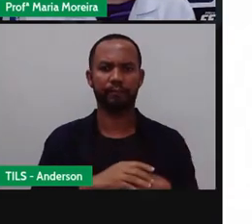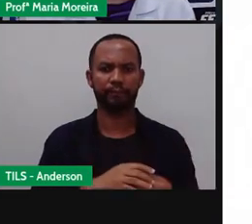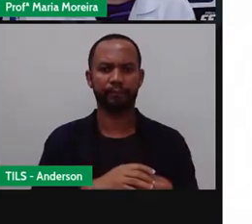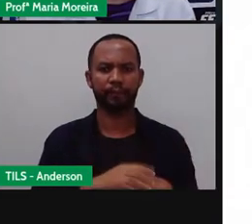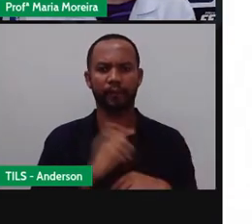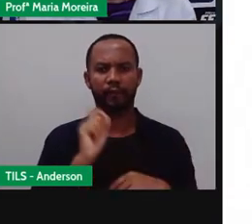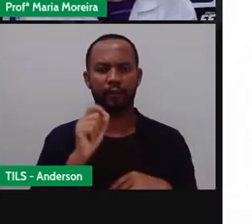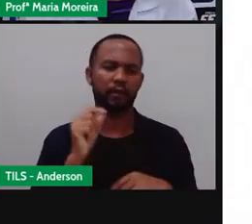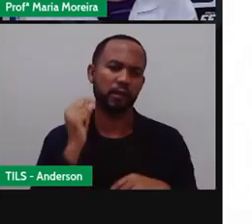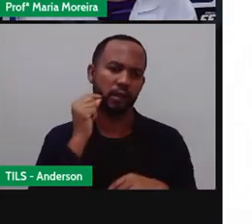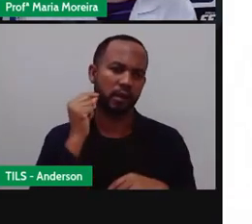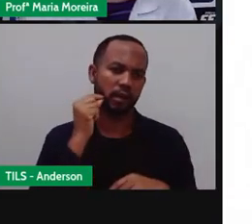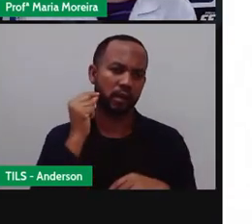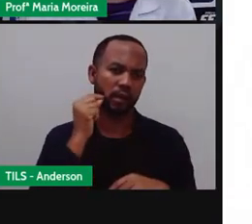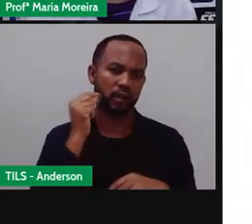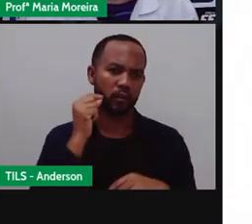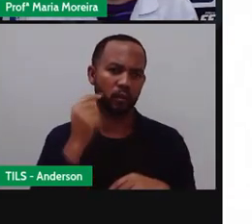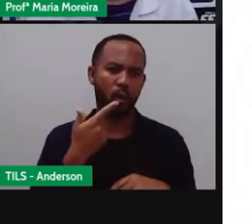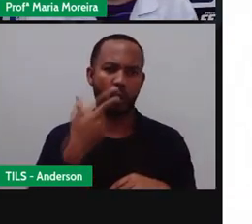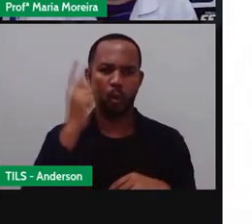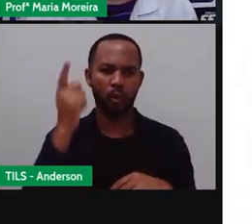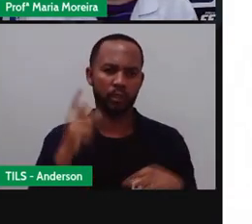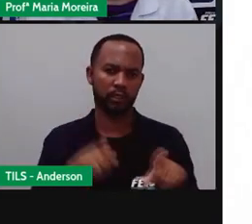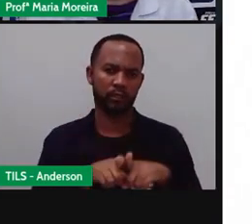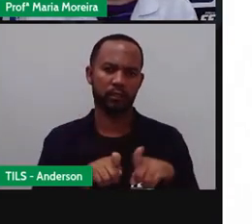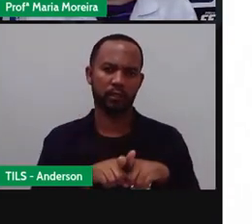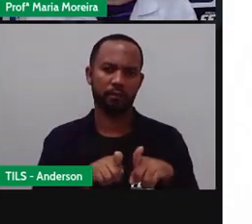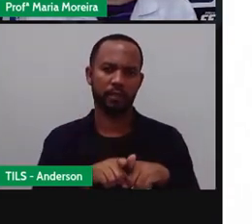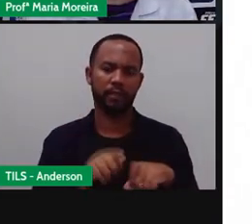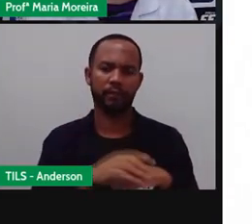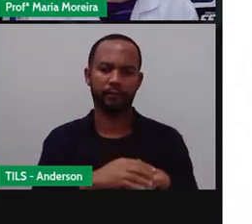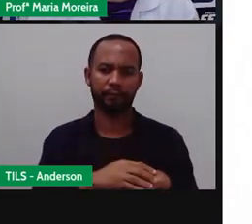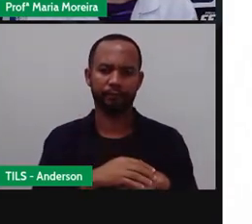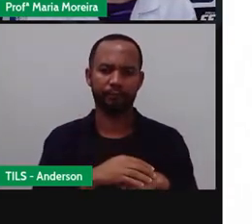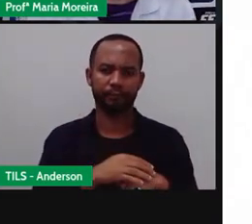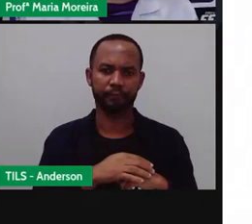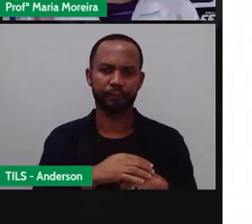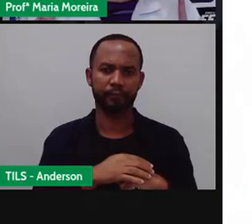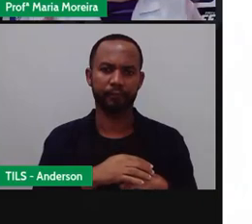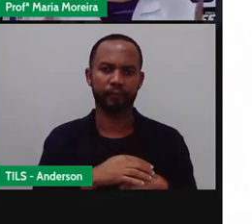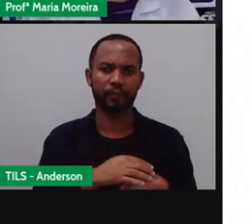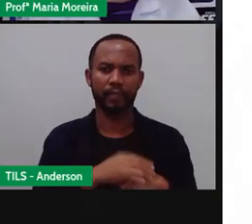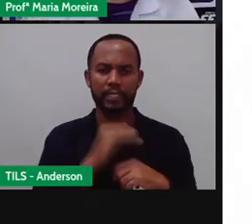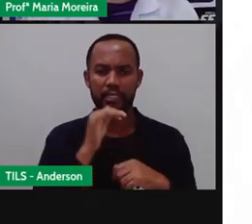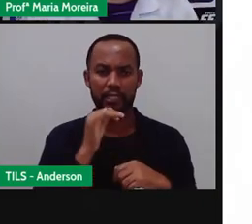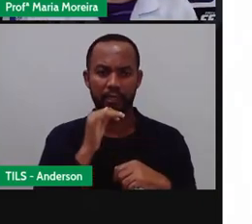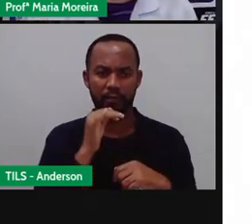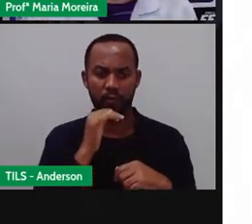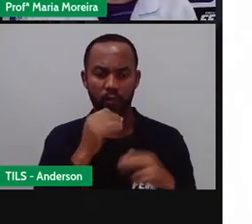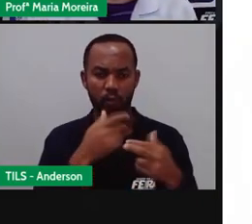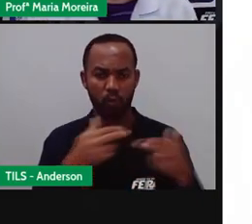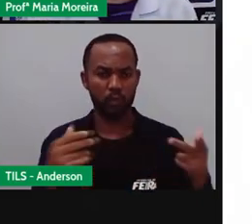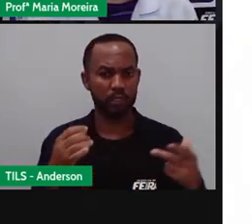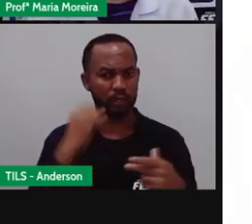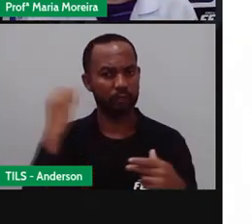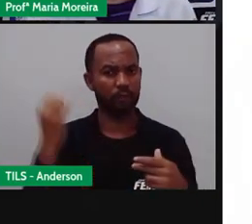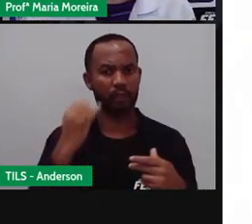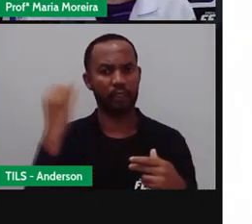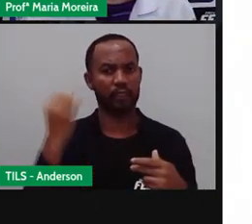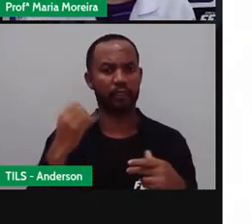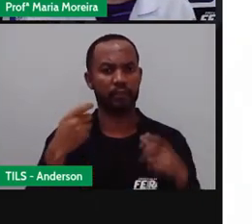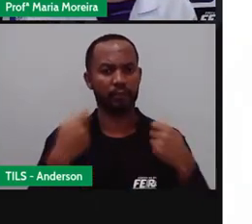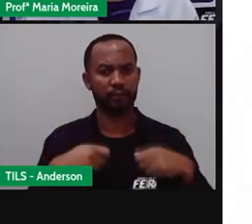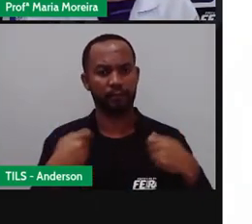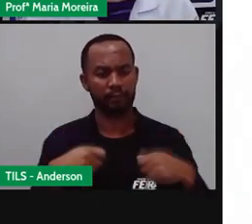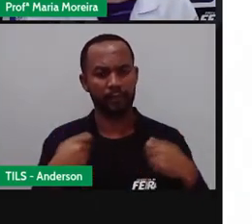rato, por exemplo E outras doenças também Que a Pró tá falando aqui com vocês Então, uma das coisas que também é bem importante É que a gente precisa andar